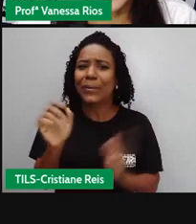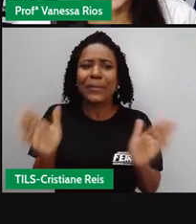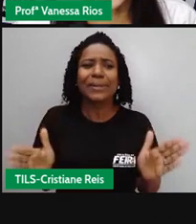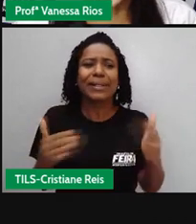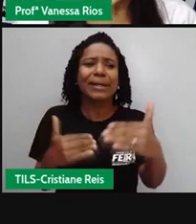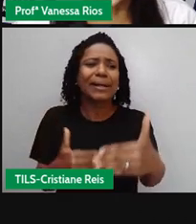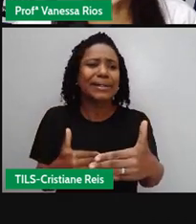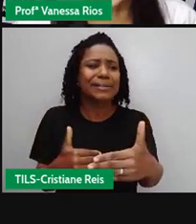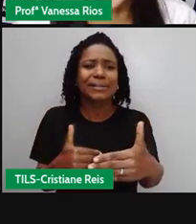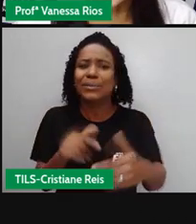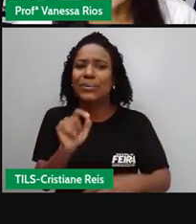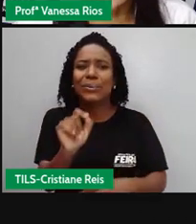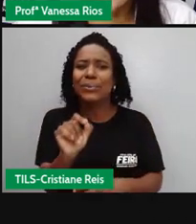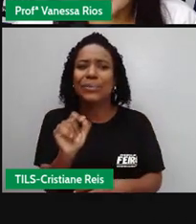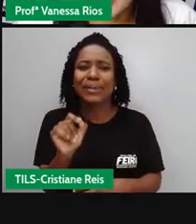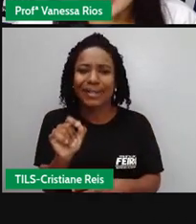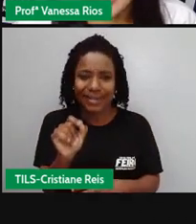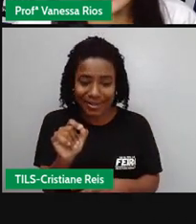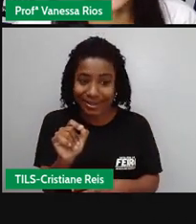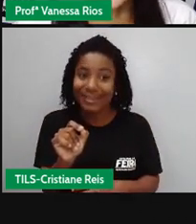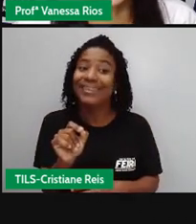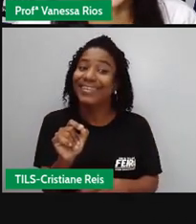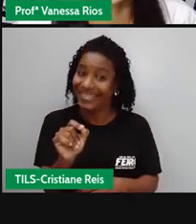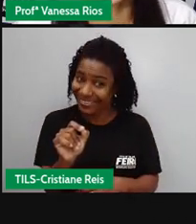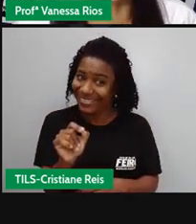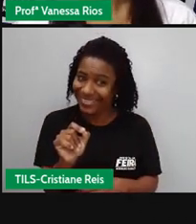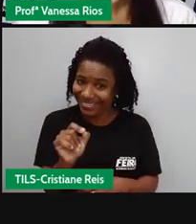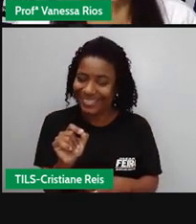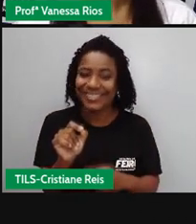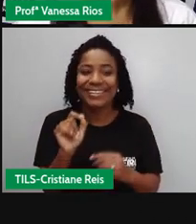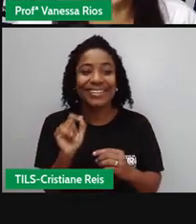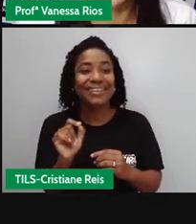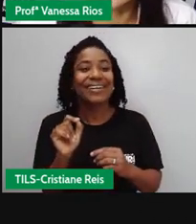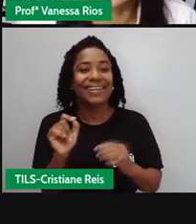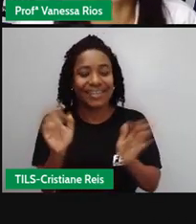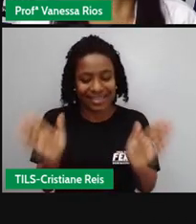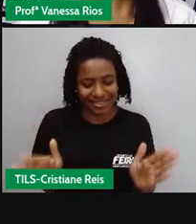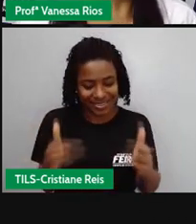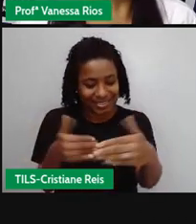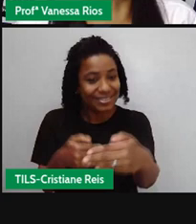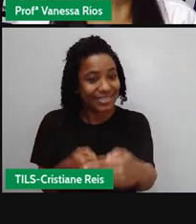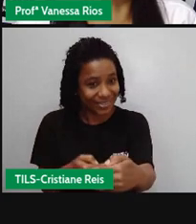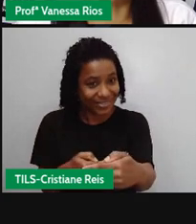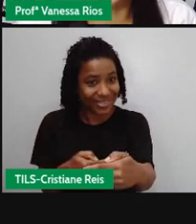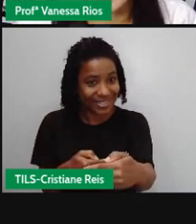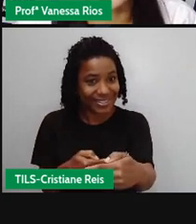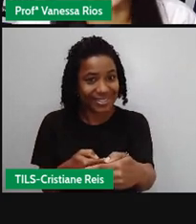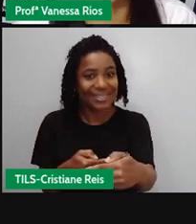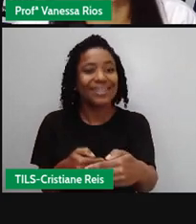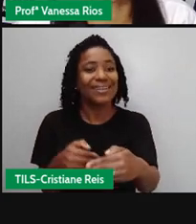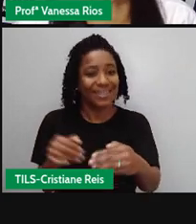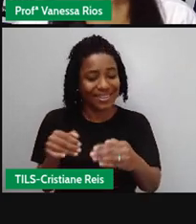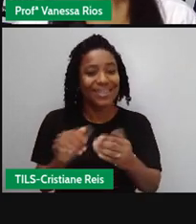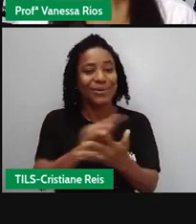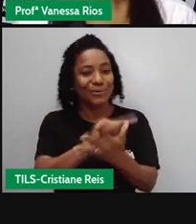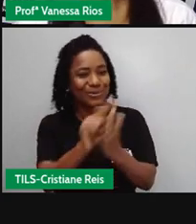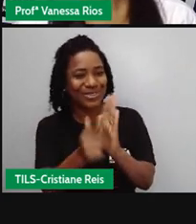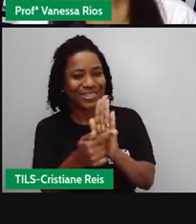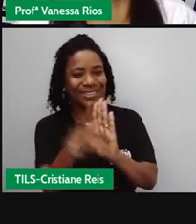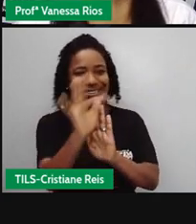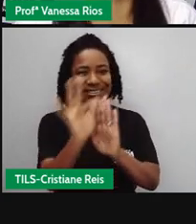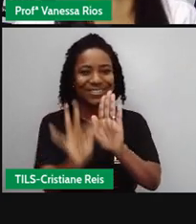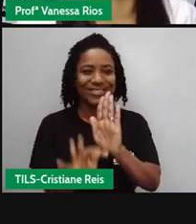A PRO colocou essa caixa surpresa aí, ó, para representar justamente o gênero textual que a gente está